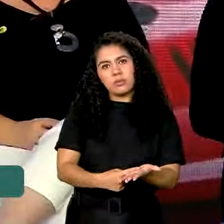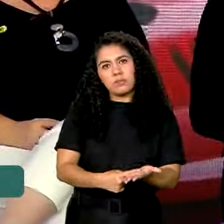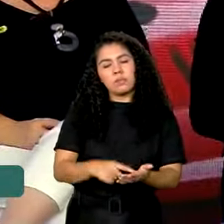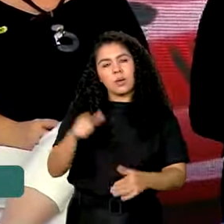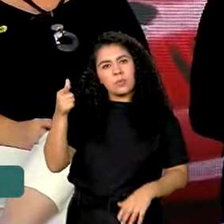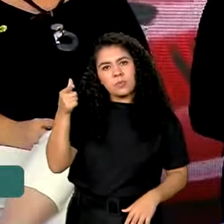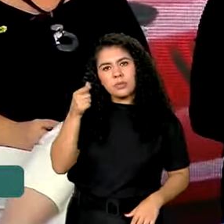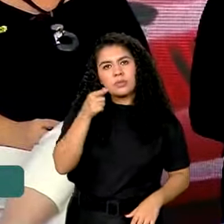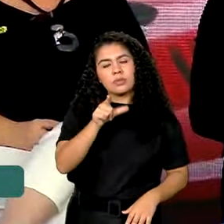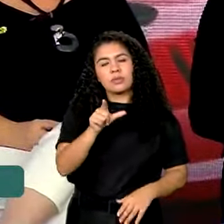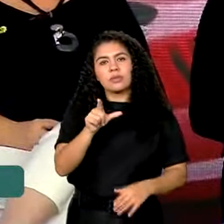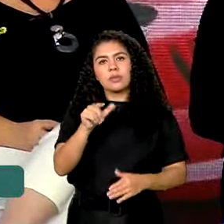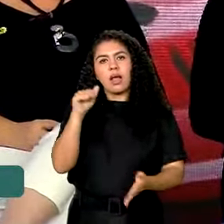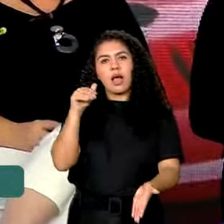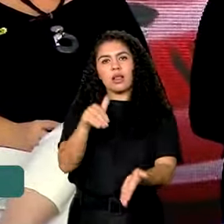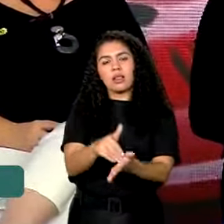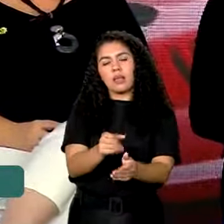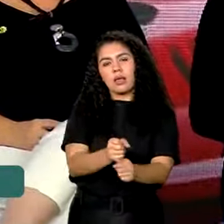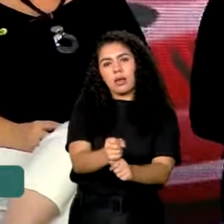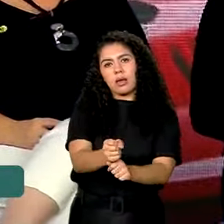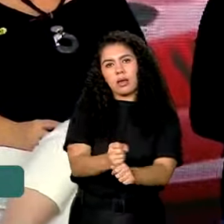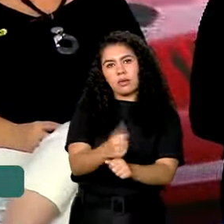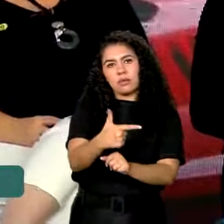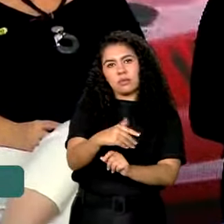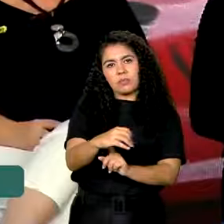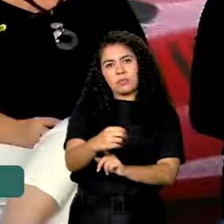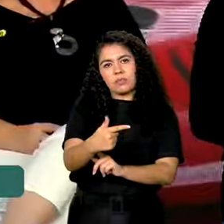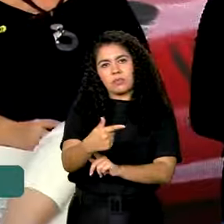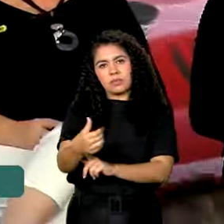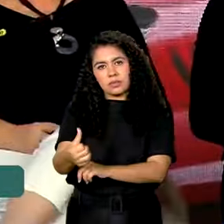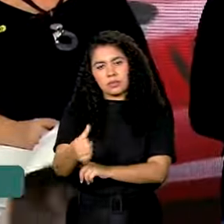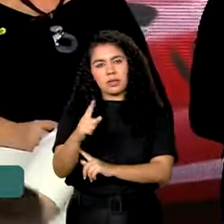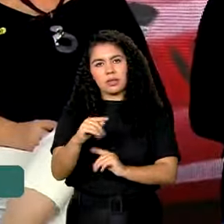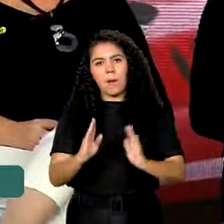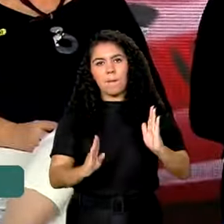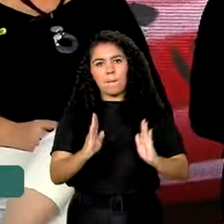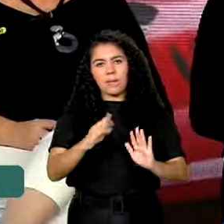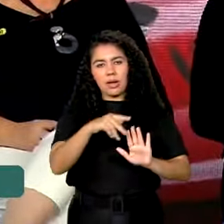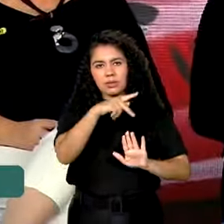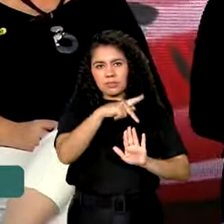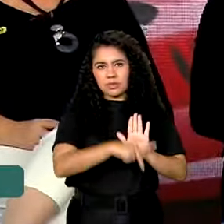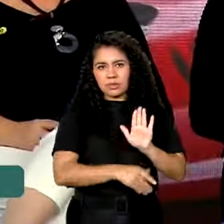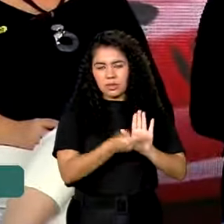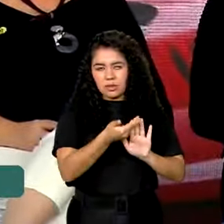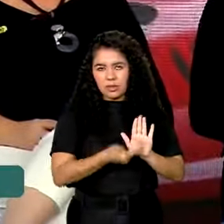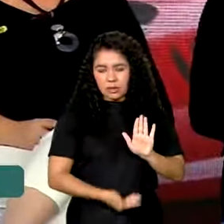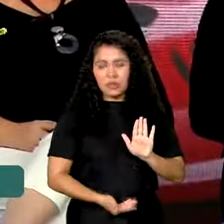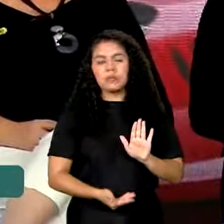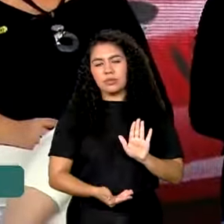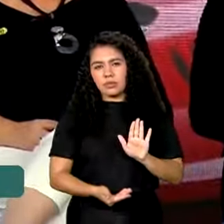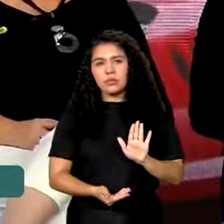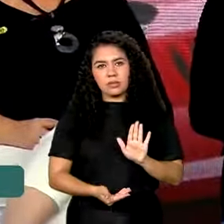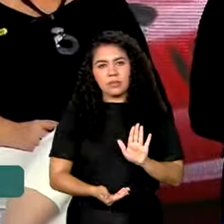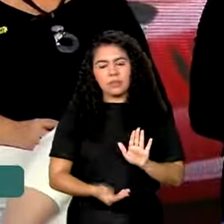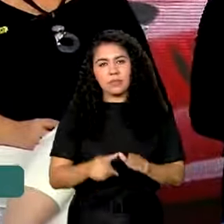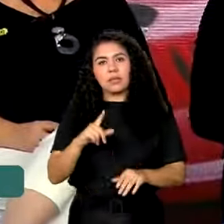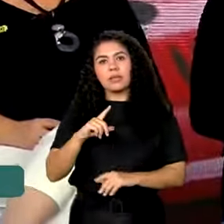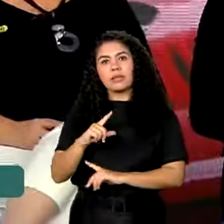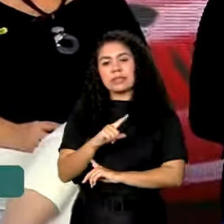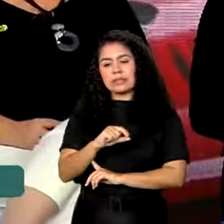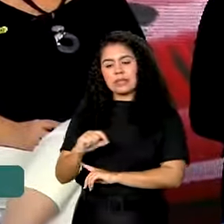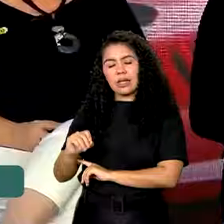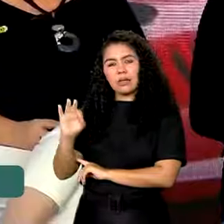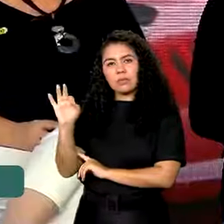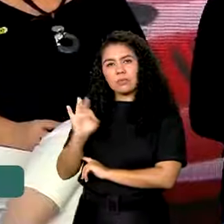cobertura até 2026, que é o nosso prazo do PAC, de termos, então, 100%